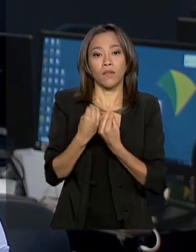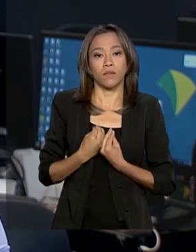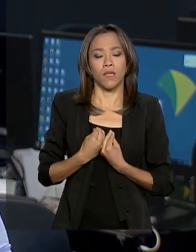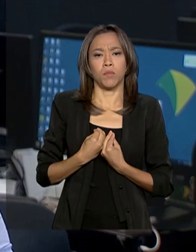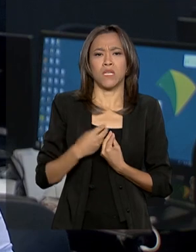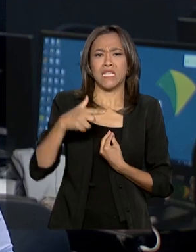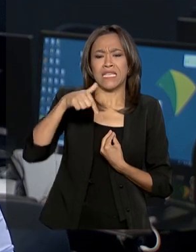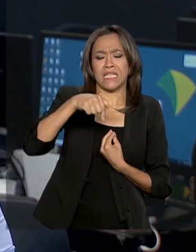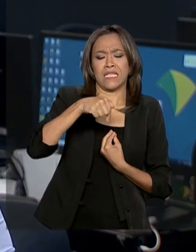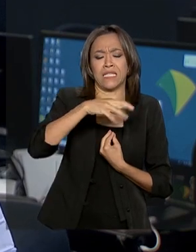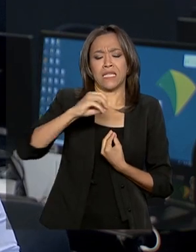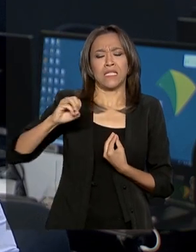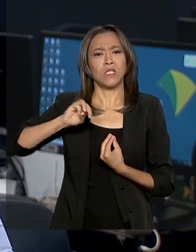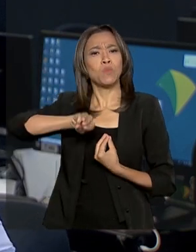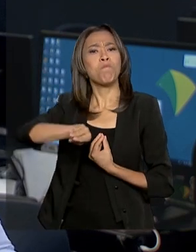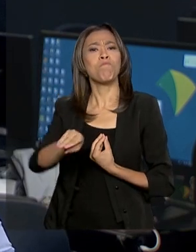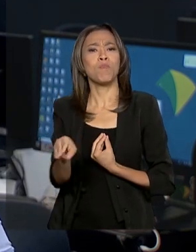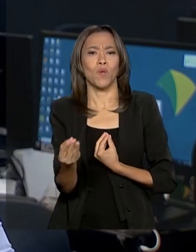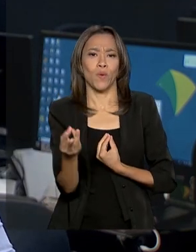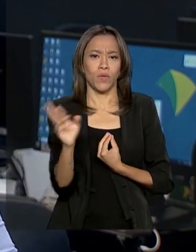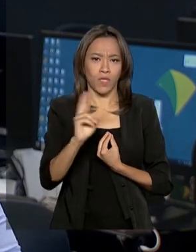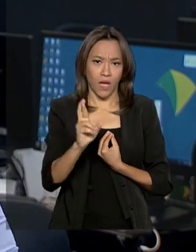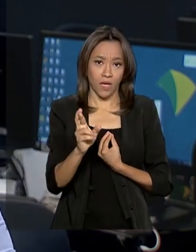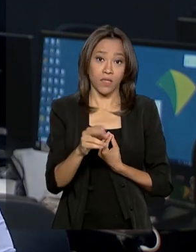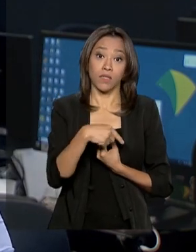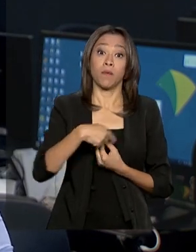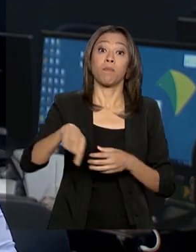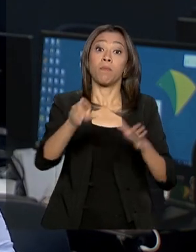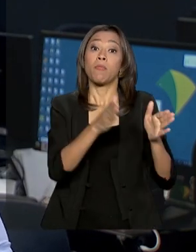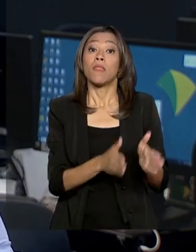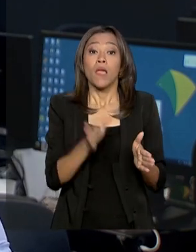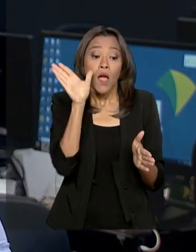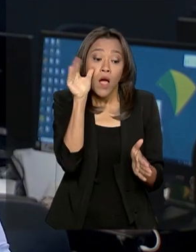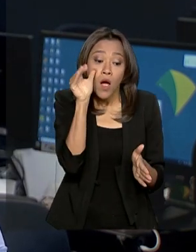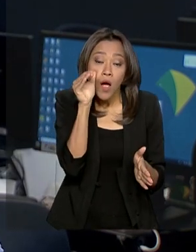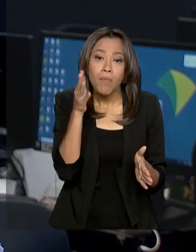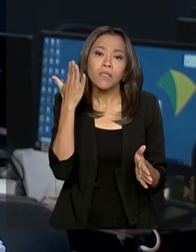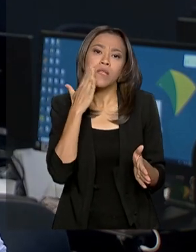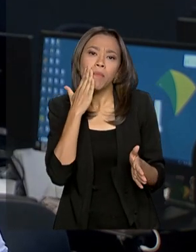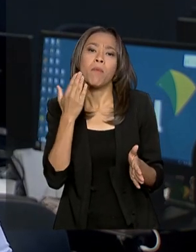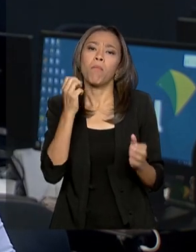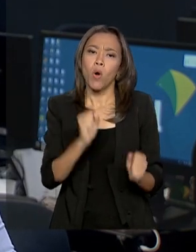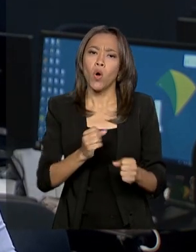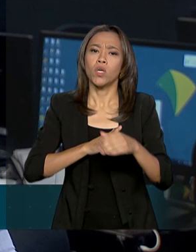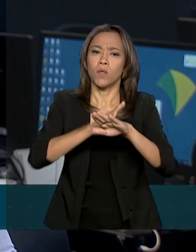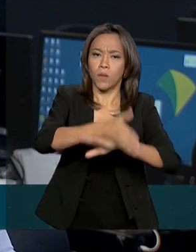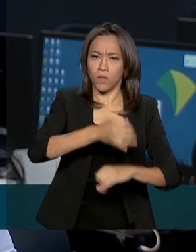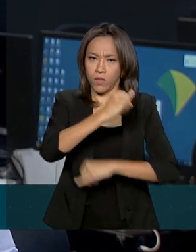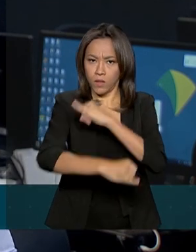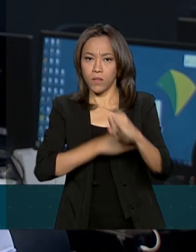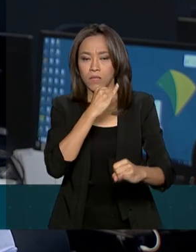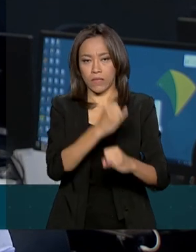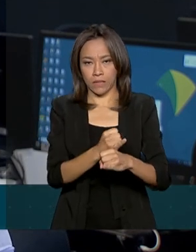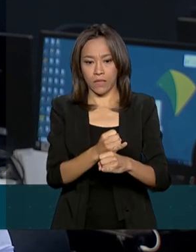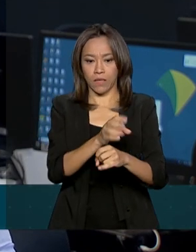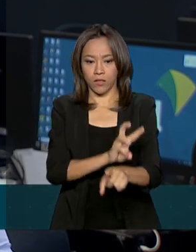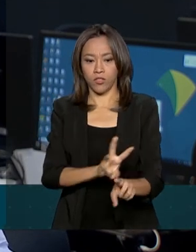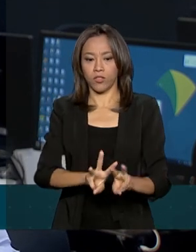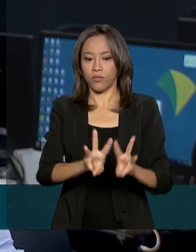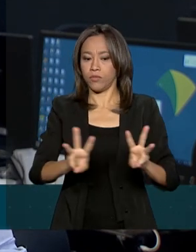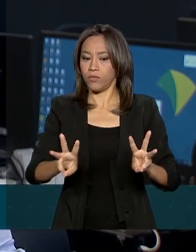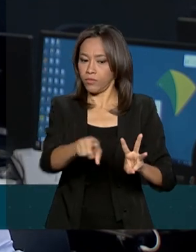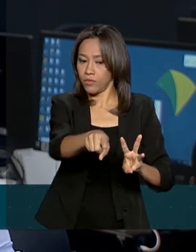700 milhões de reais. As consultas da restituição podem ser feitas pelo site da Receita Federal na internet,